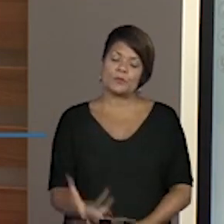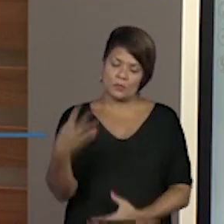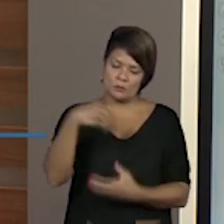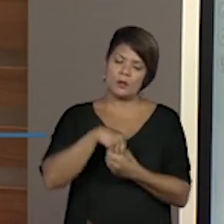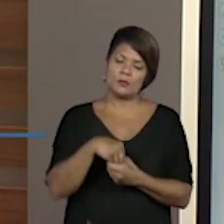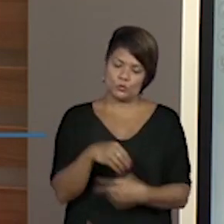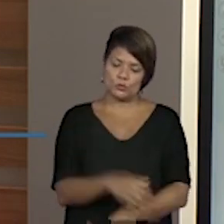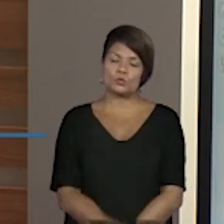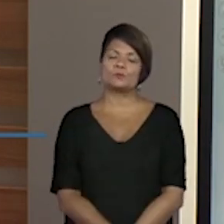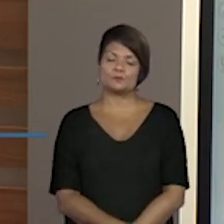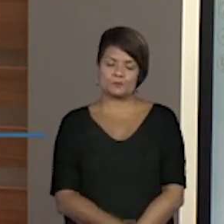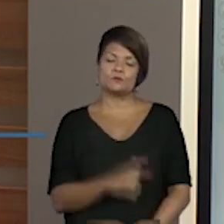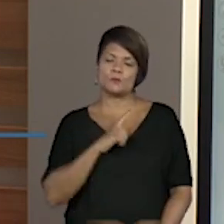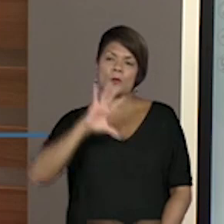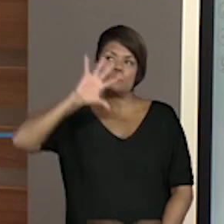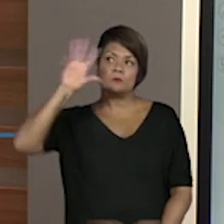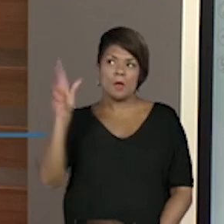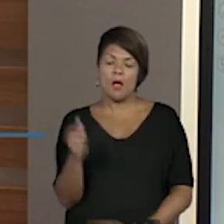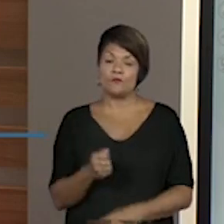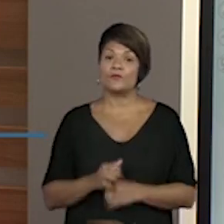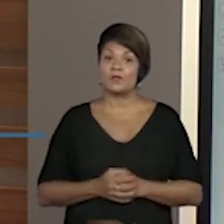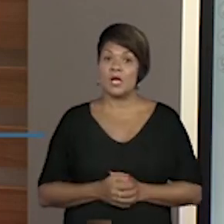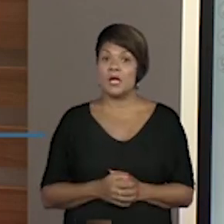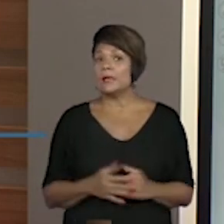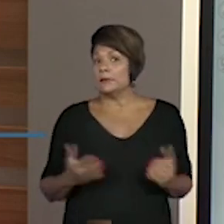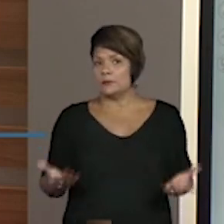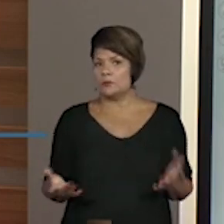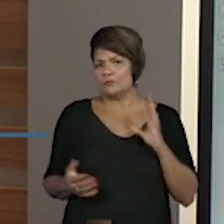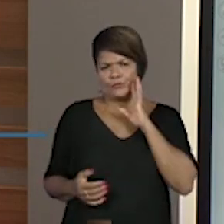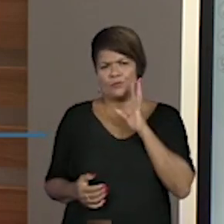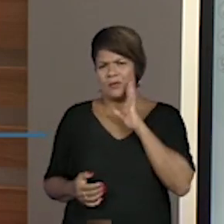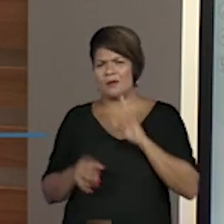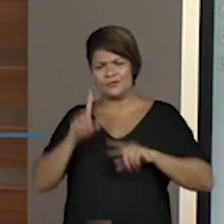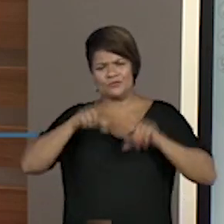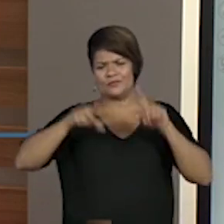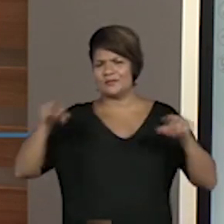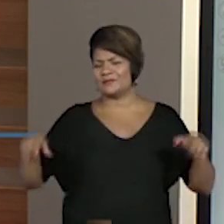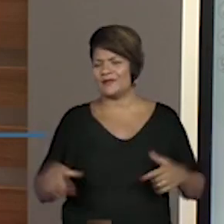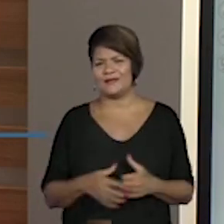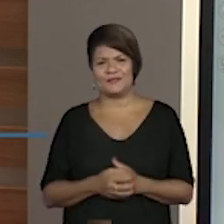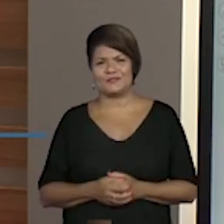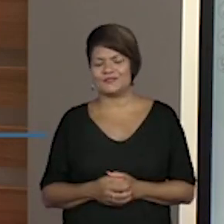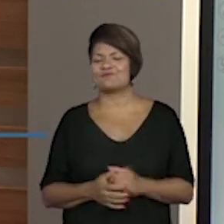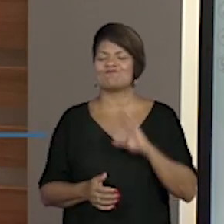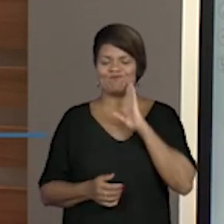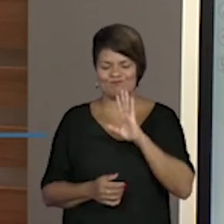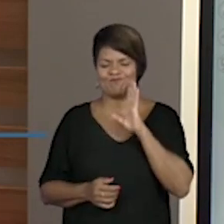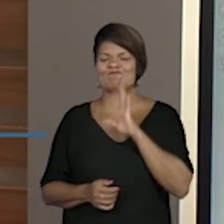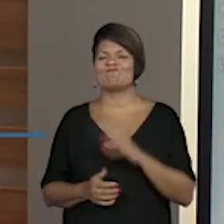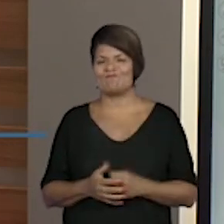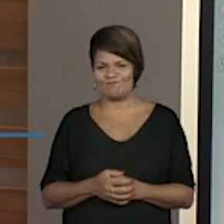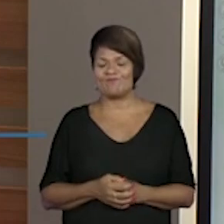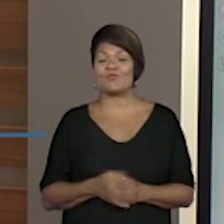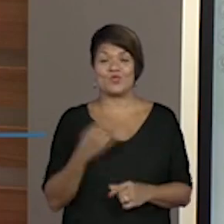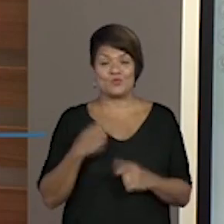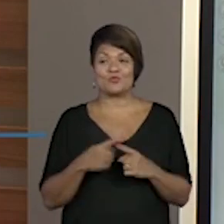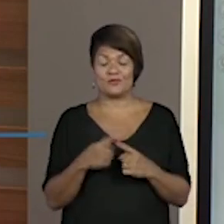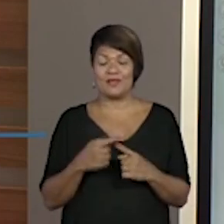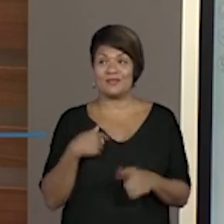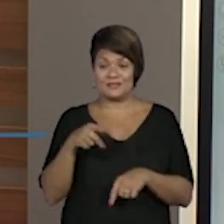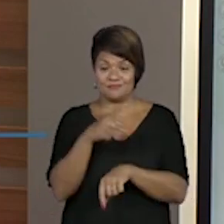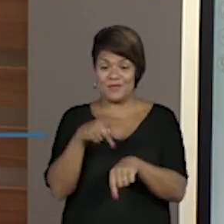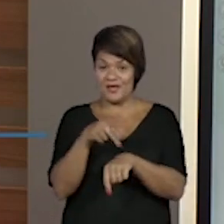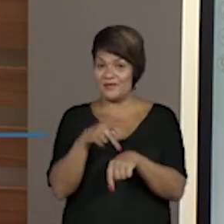essas matrizes africanas. E que legal essa diversidade, pessoal. Que legal a gente saber que a gente tem um país tão